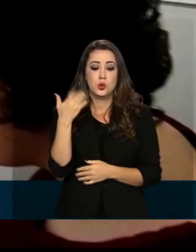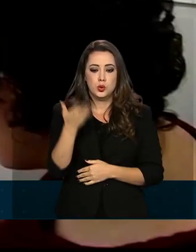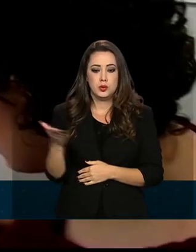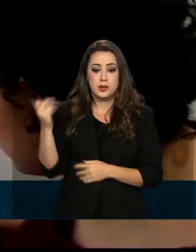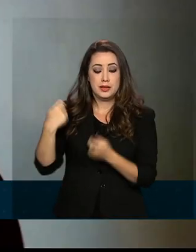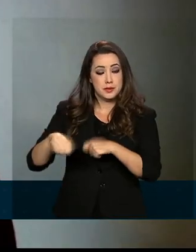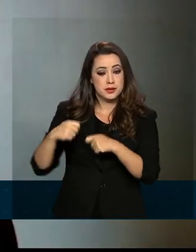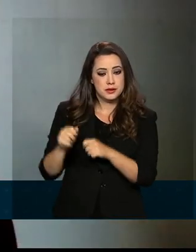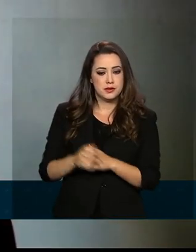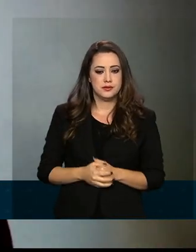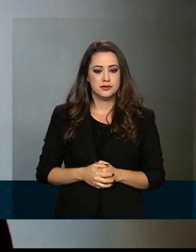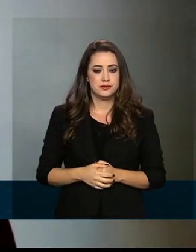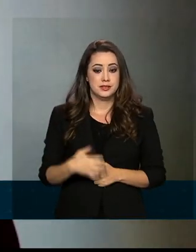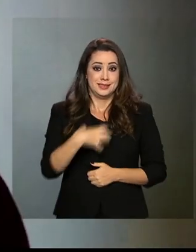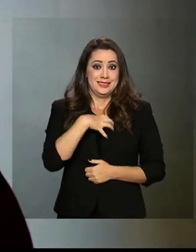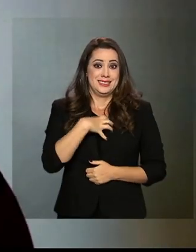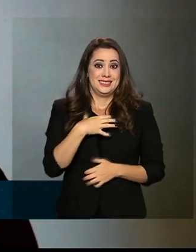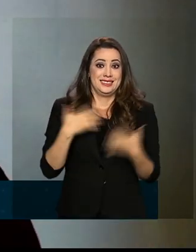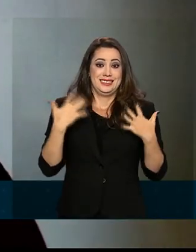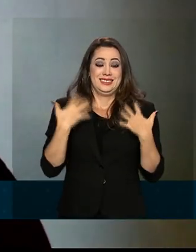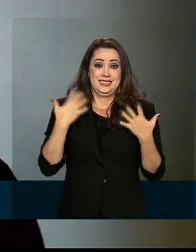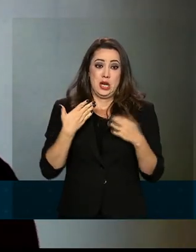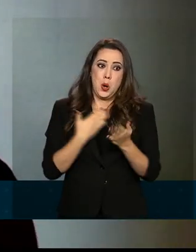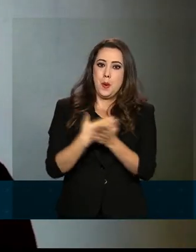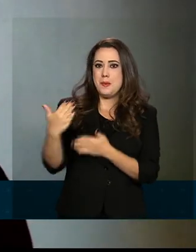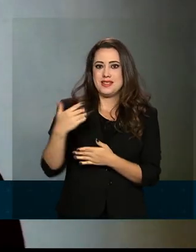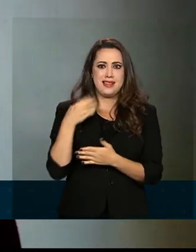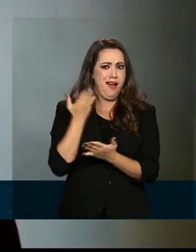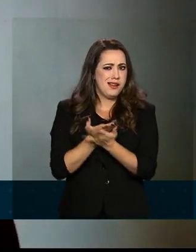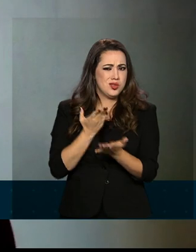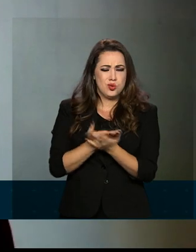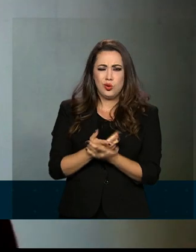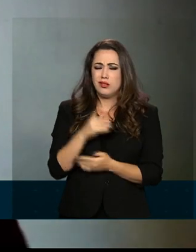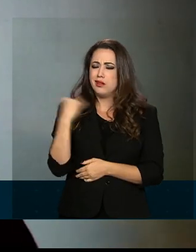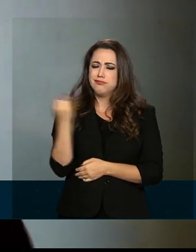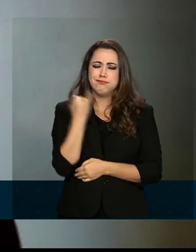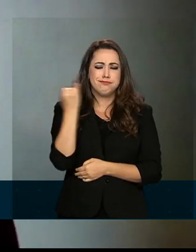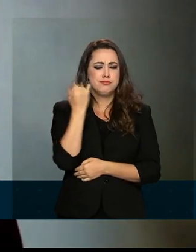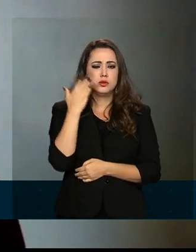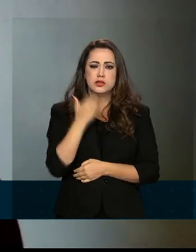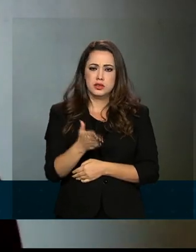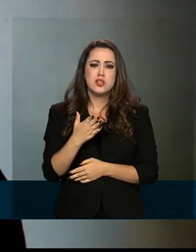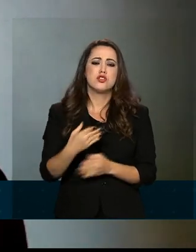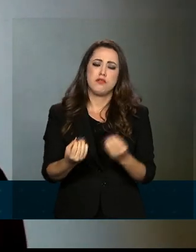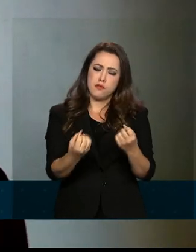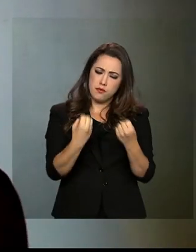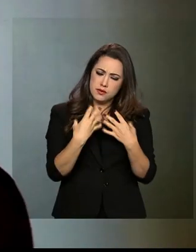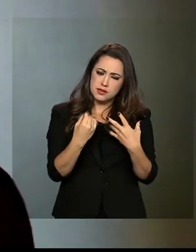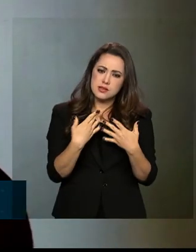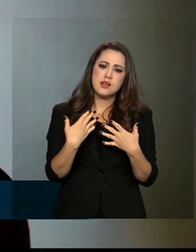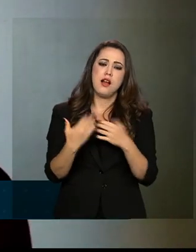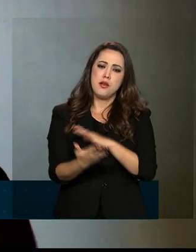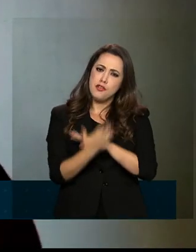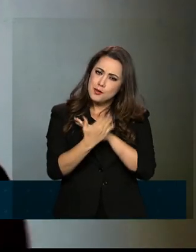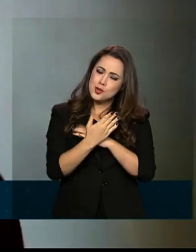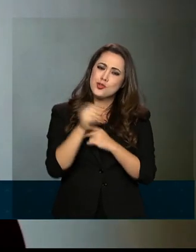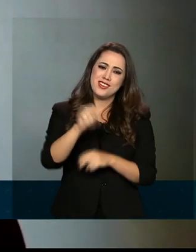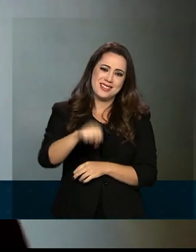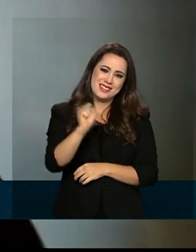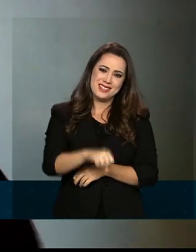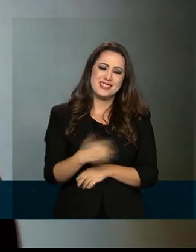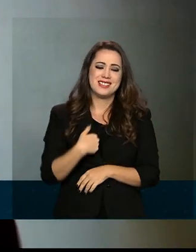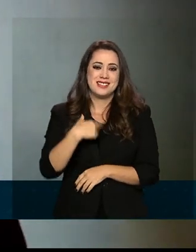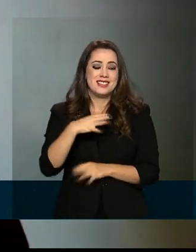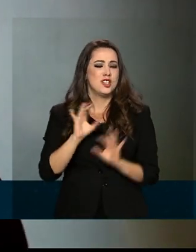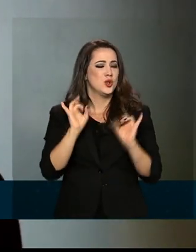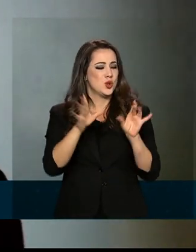precisando. Estou muito animada para começar esse projeto. Tenho certeza que vai me ajudar bastante, vai acrescentar muito para todos os alunos que vão participar. E eu